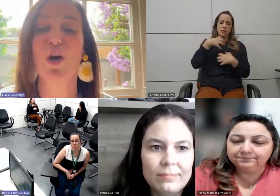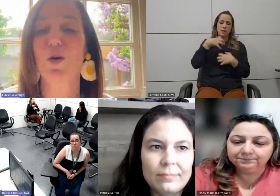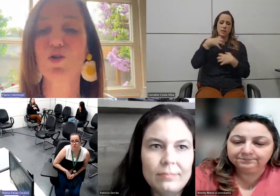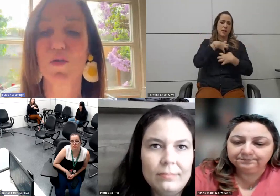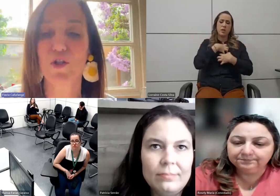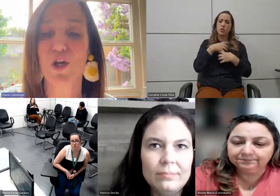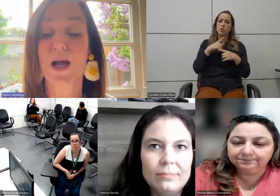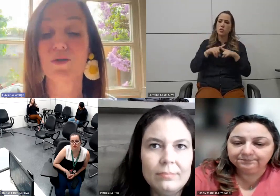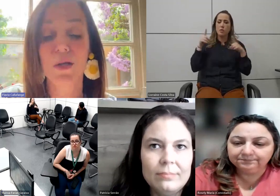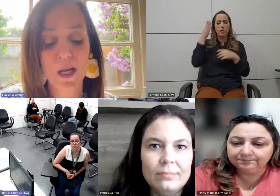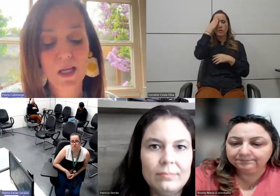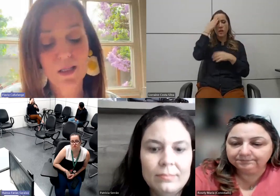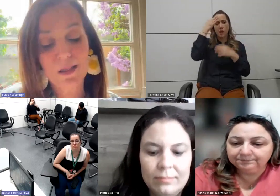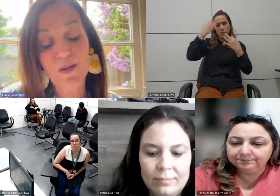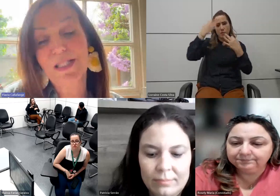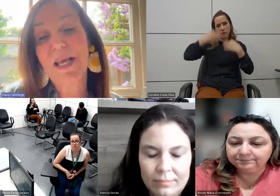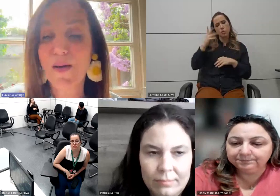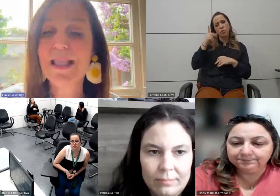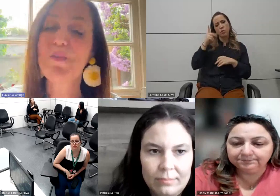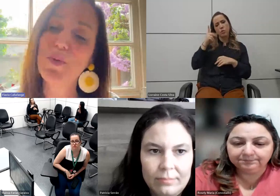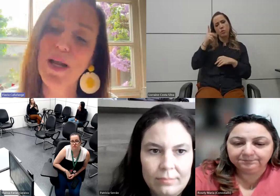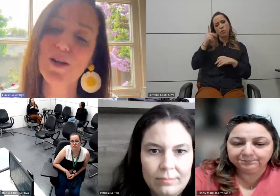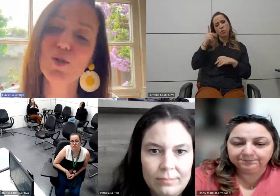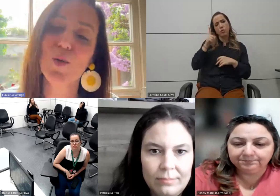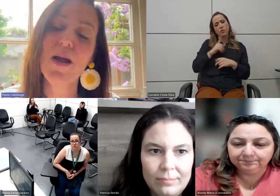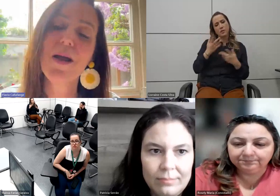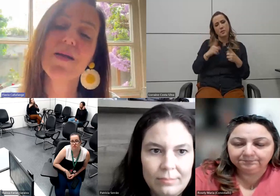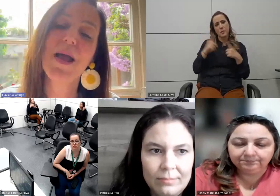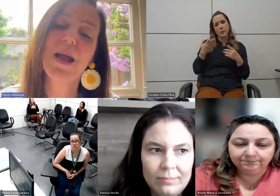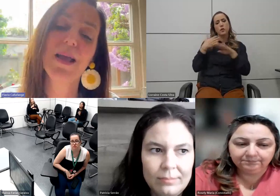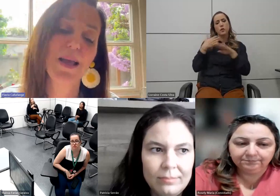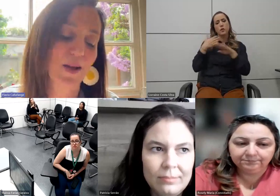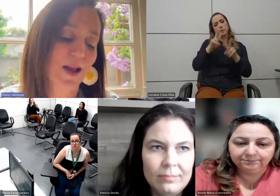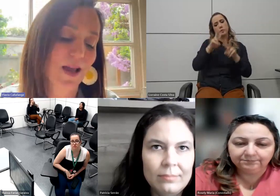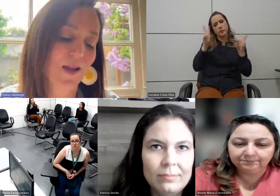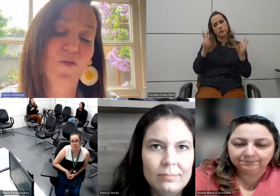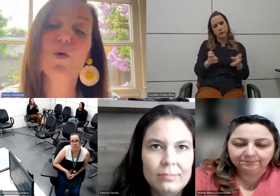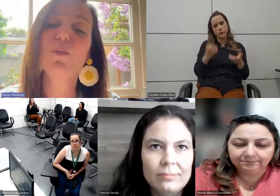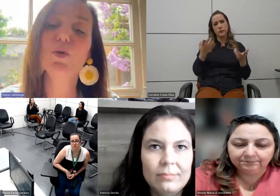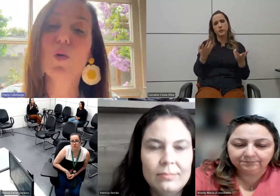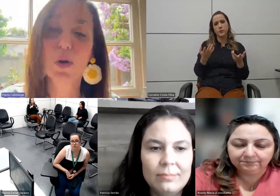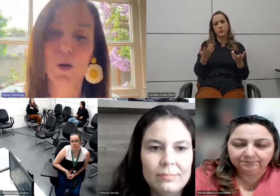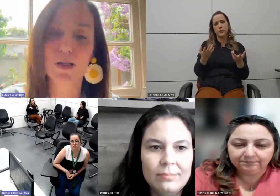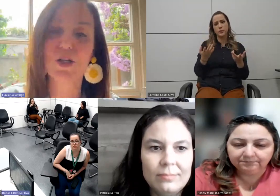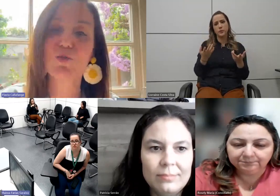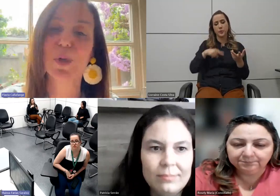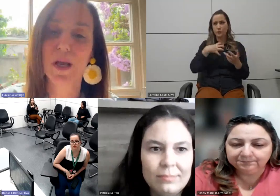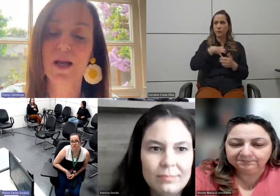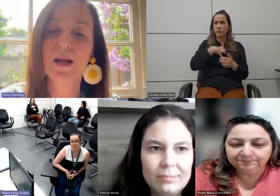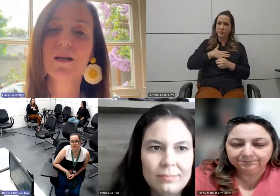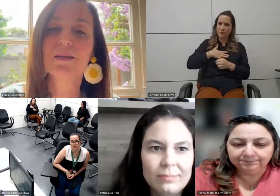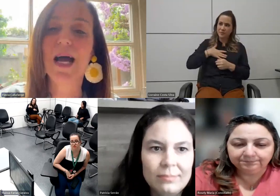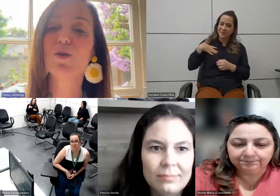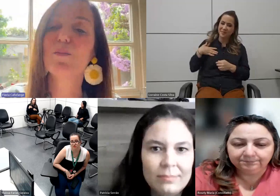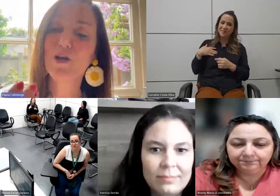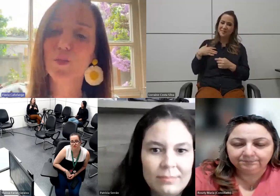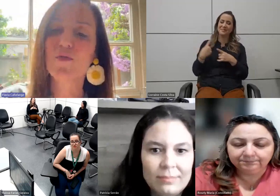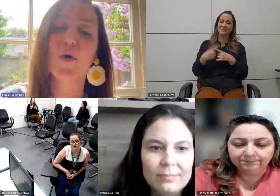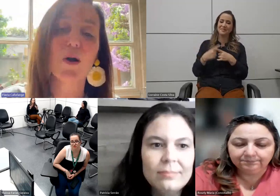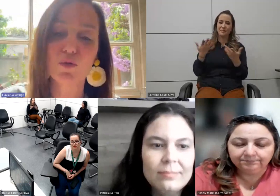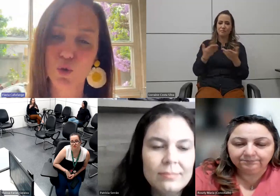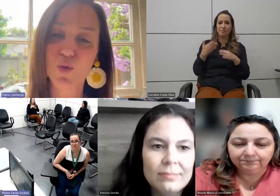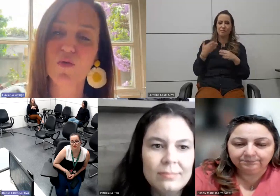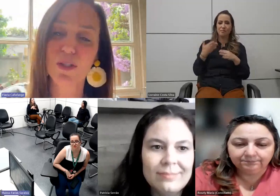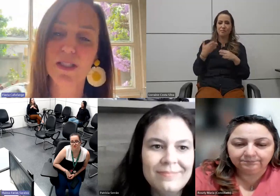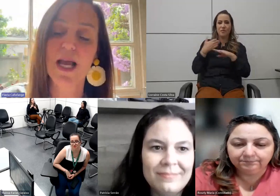não têm um diagnóstico fechado, então, assim, eu entrei por isso e fico muito orgulhosa de poder estar no